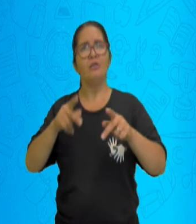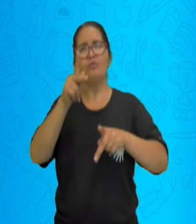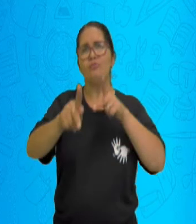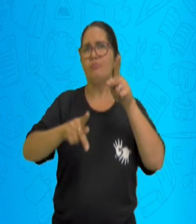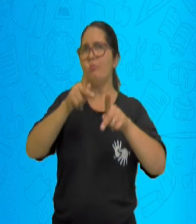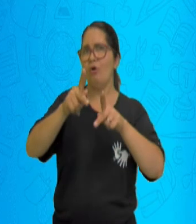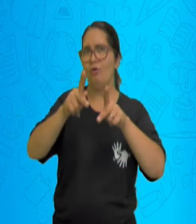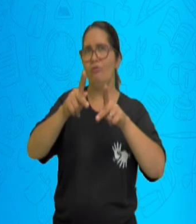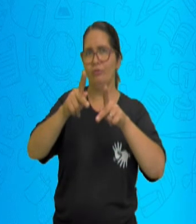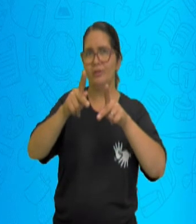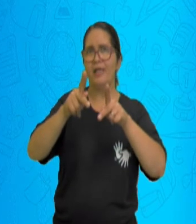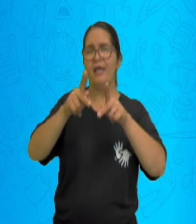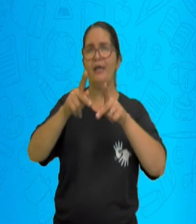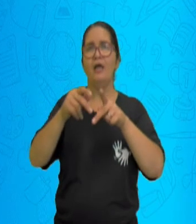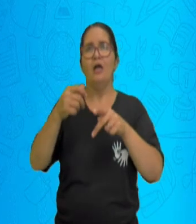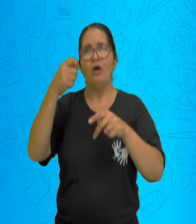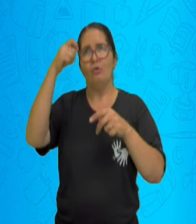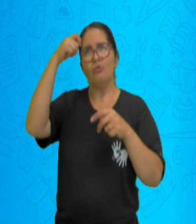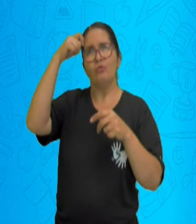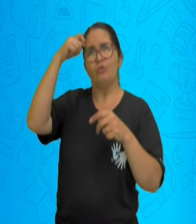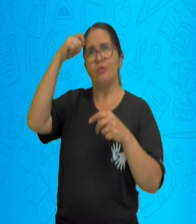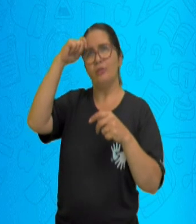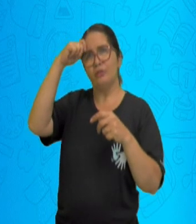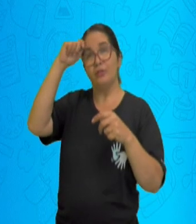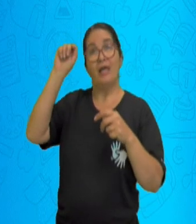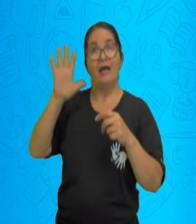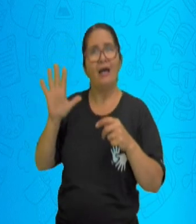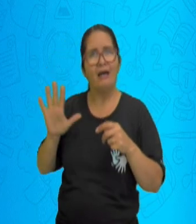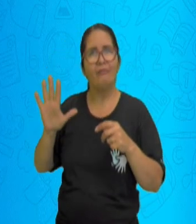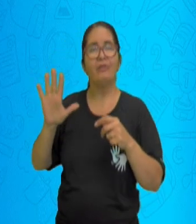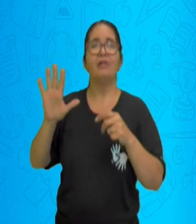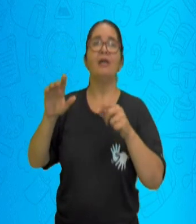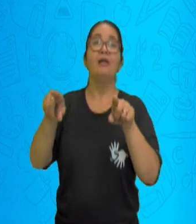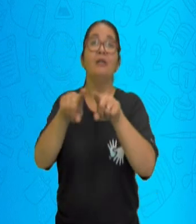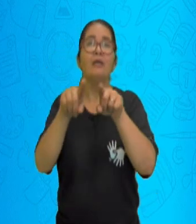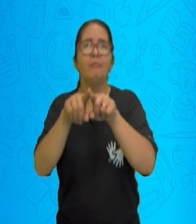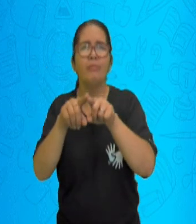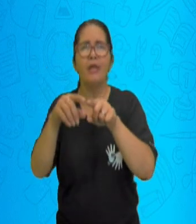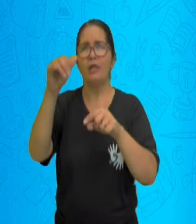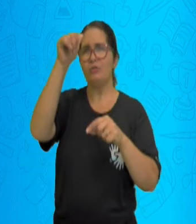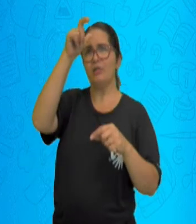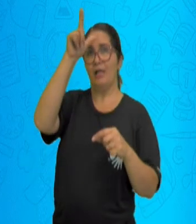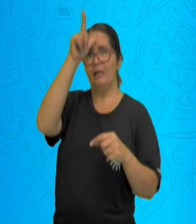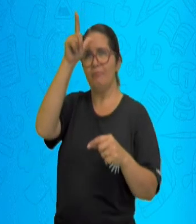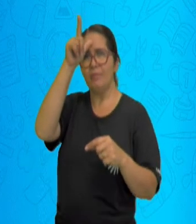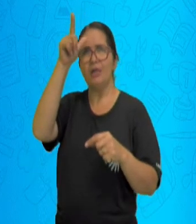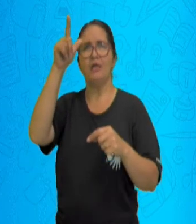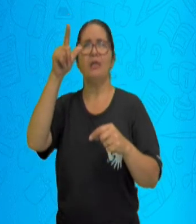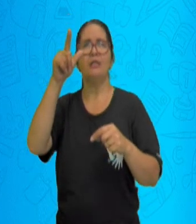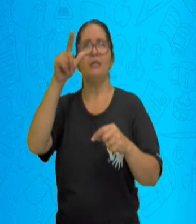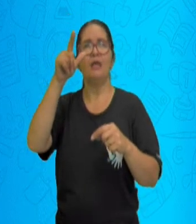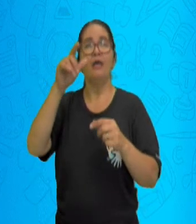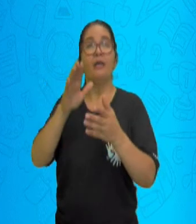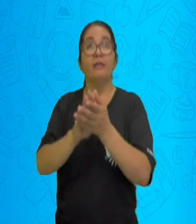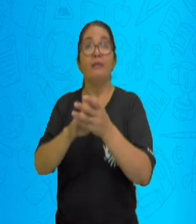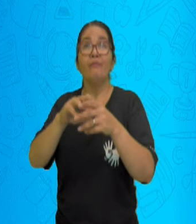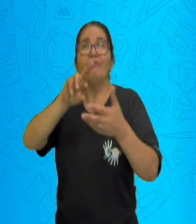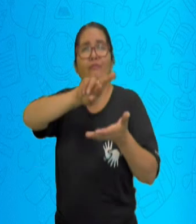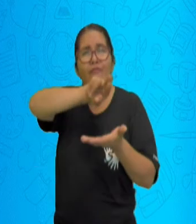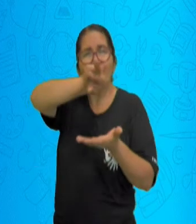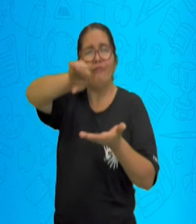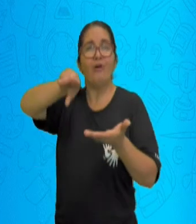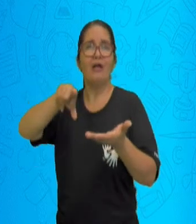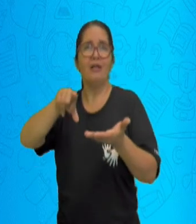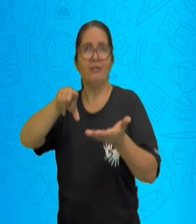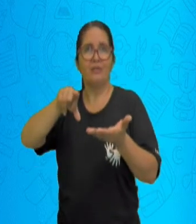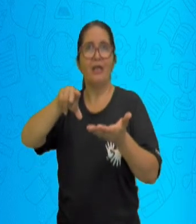é multicultural, com várias culturas diferentes. Os espanhóis vieram para o país em maior número no